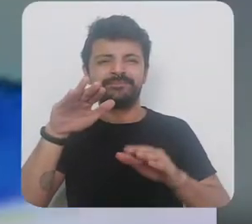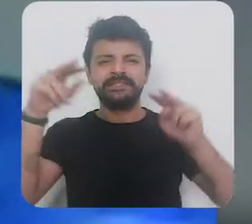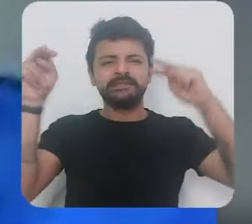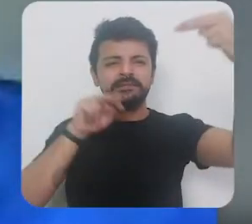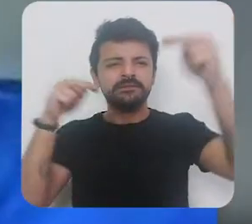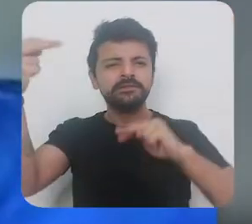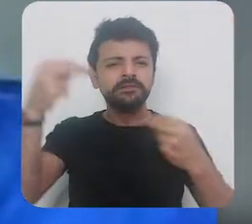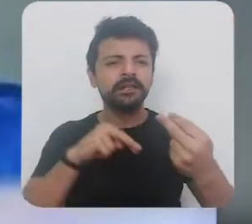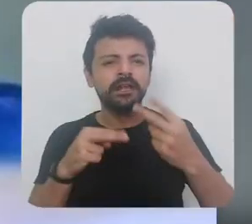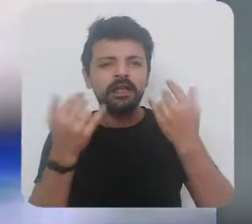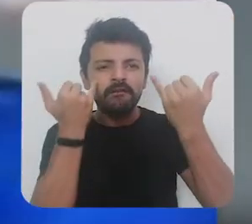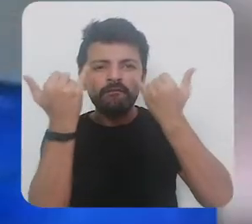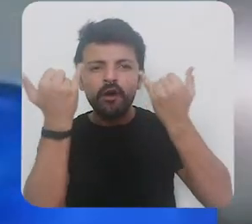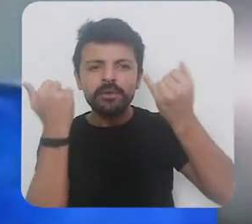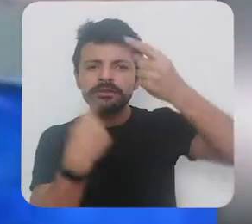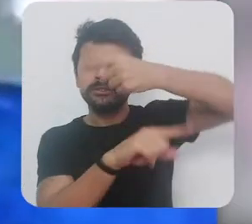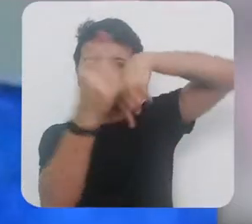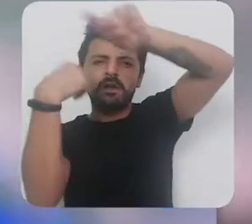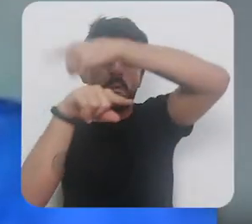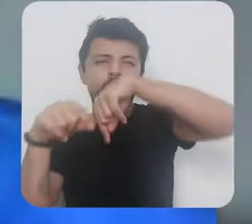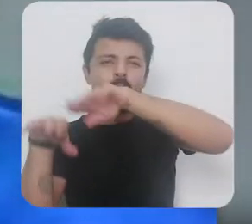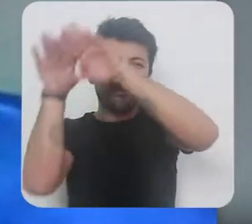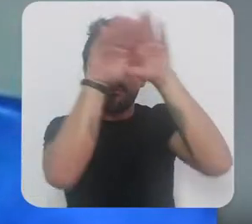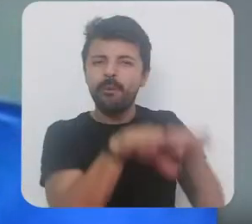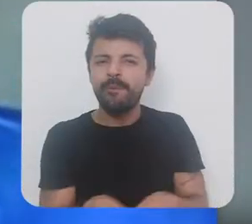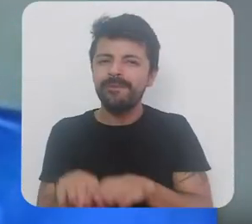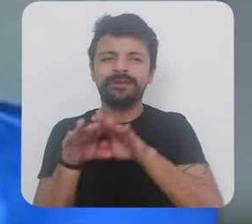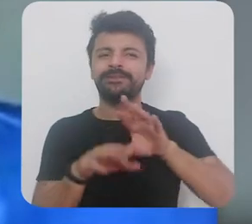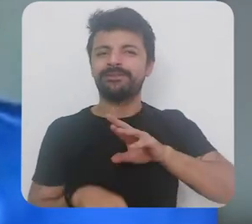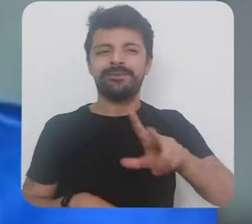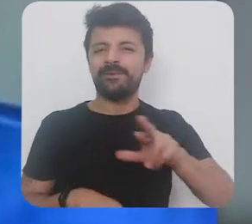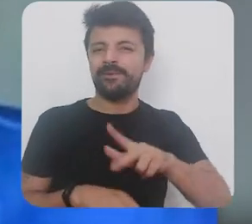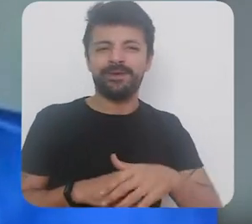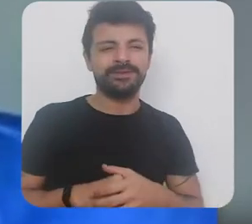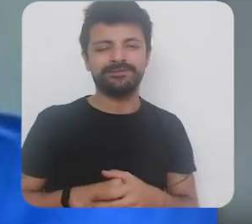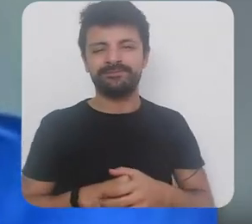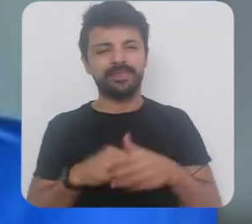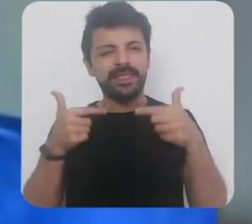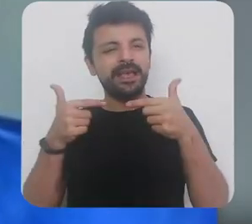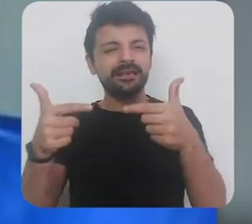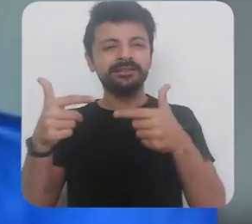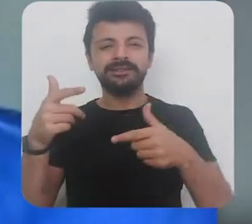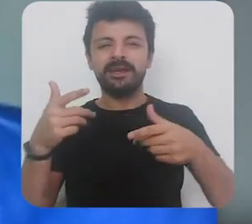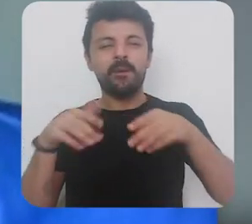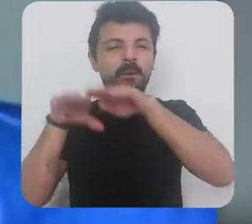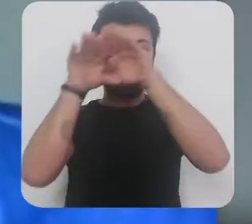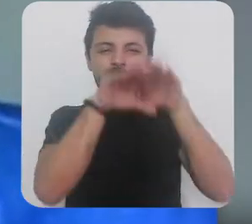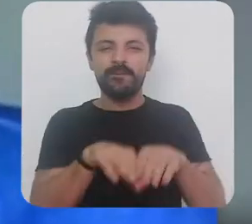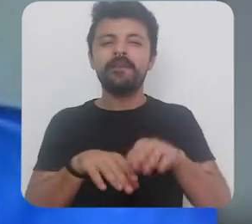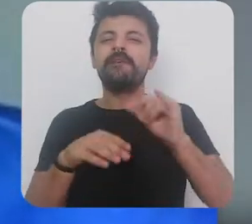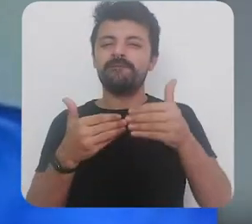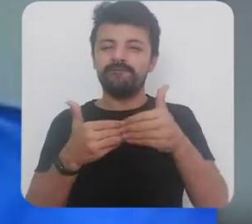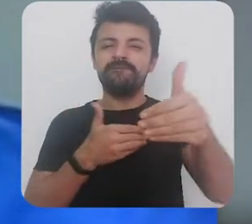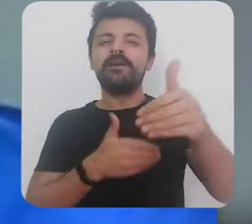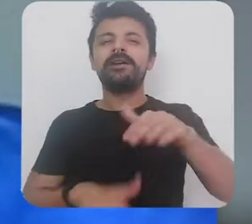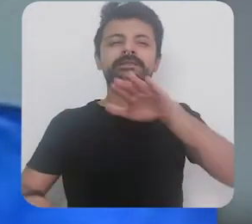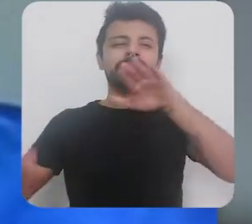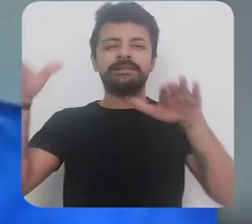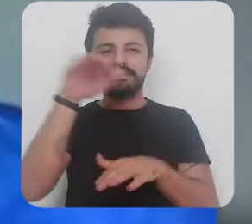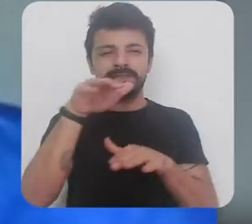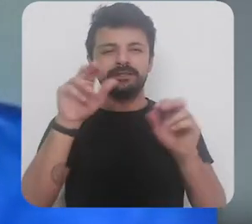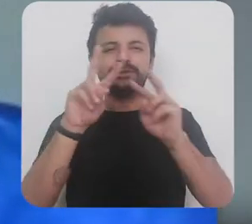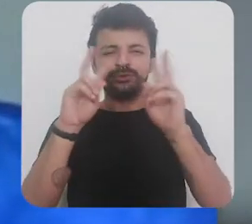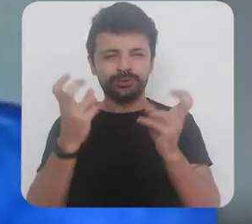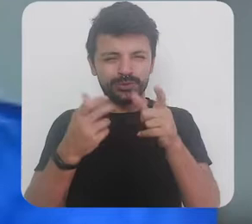não estão sendo tomadas igualmente pelos estados entendeu então isso vai vai dar uma heterogeneidade no mapa brasileiro